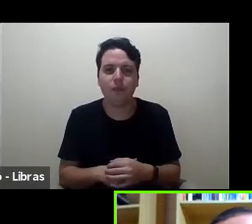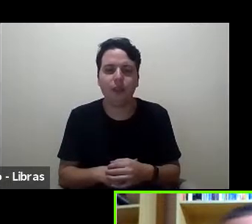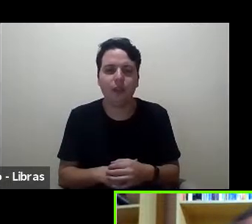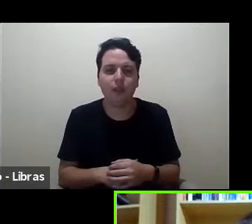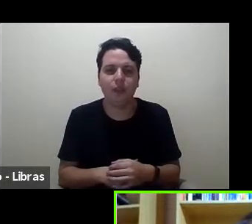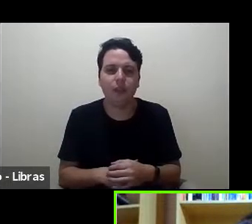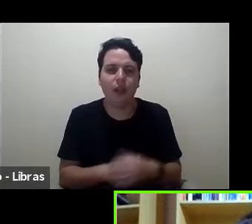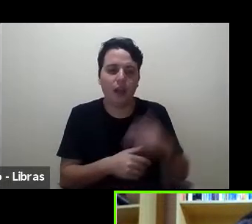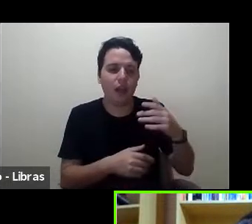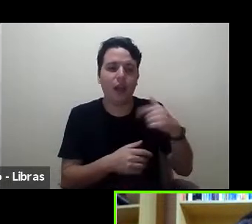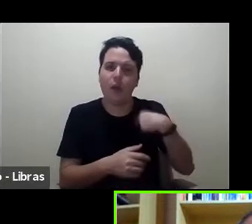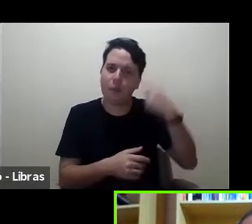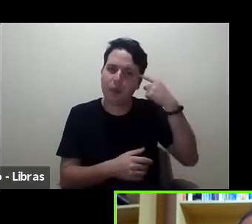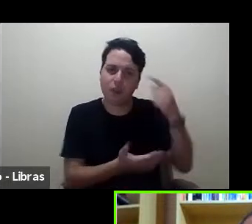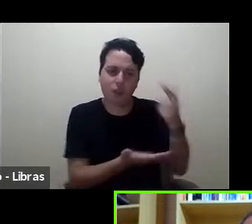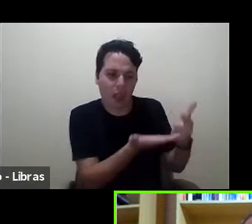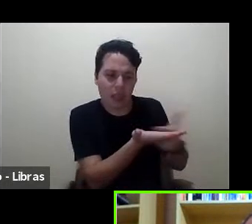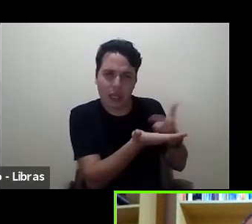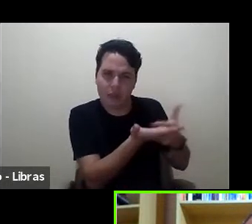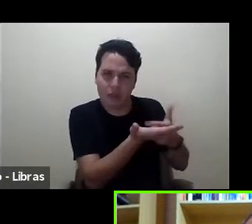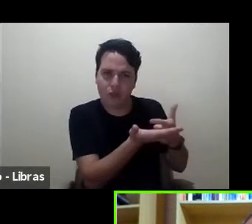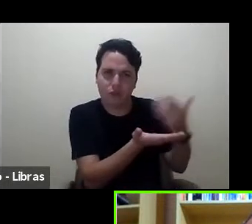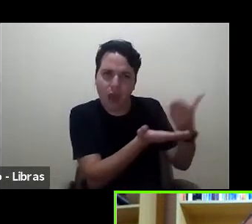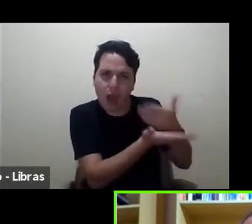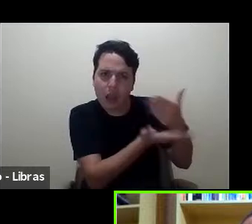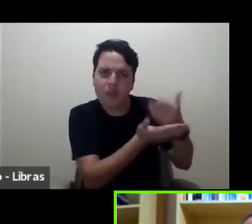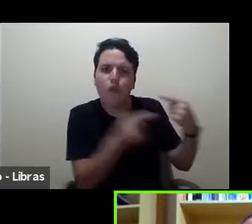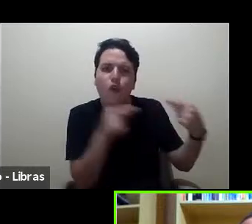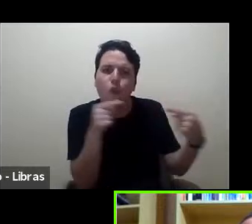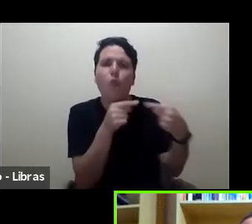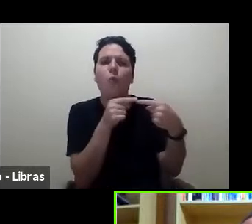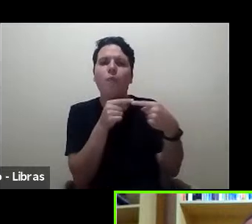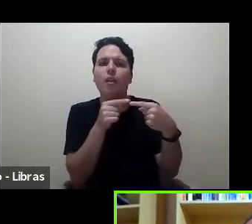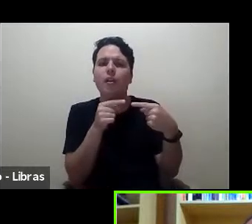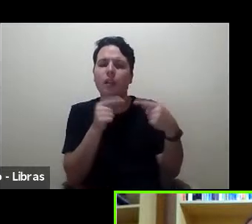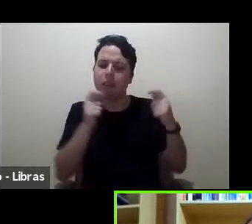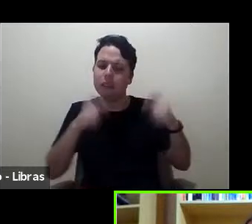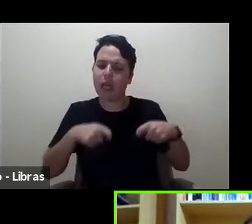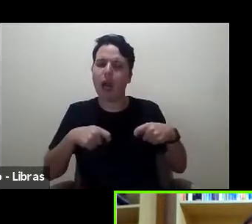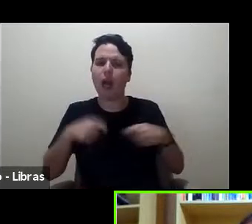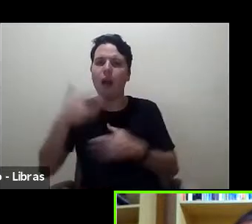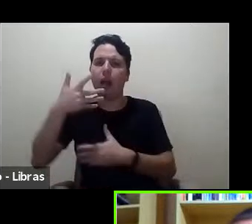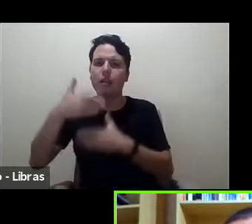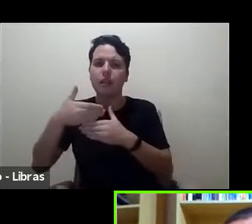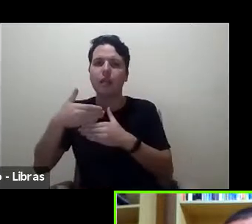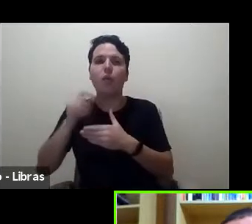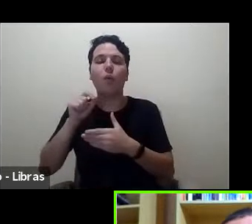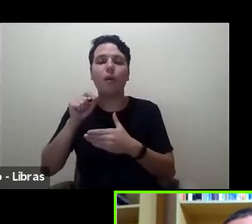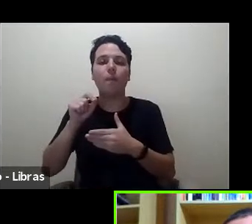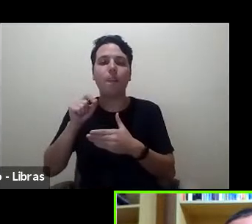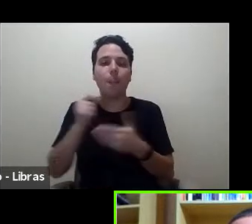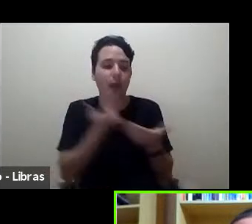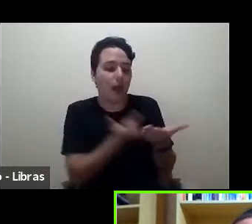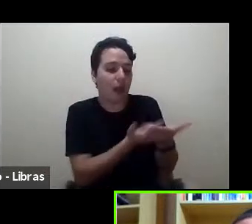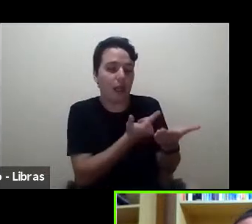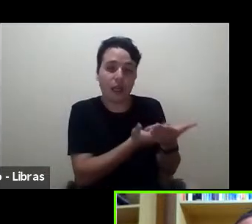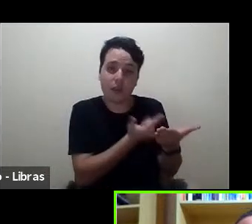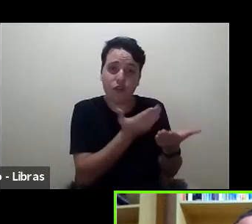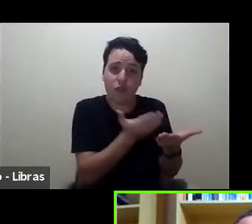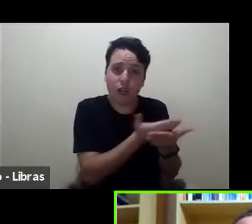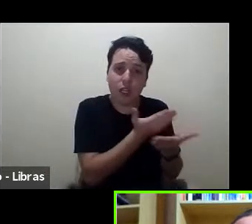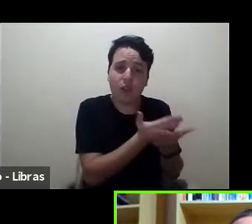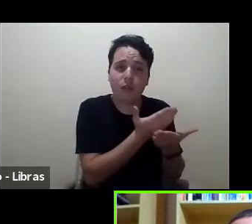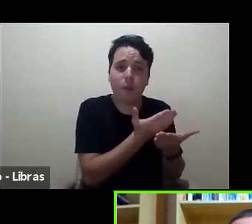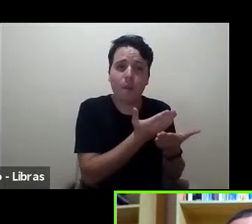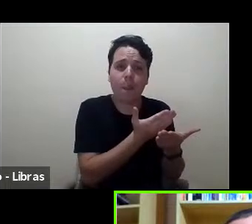ser resenhado é um livro que o leitor, ao terminar a sua leitura, ele se sinta mobilizado a